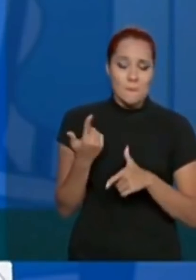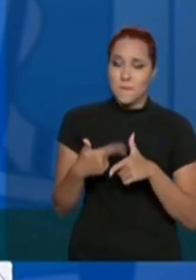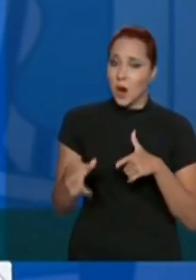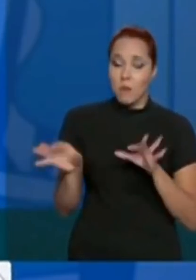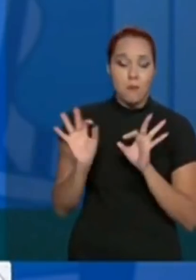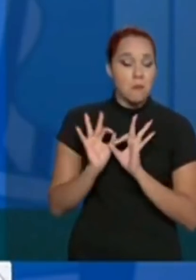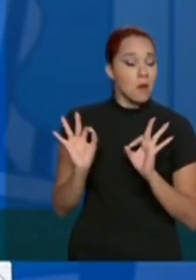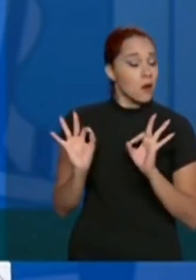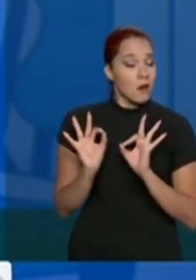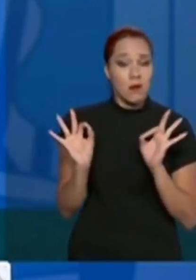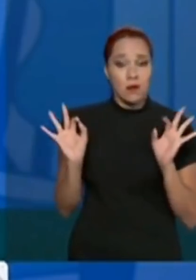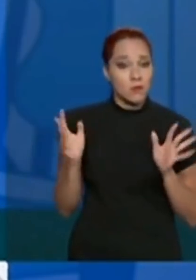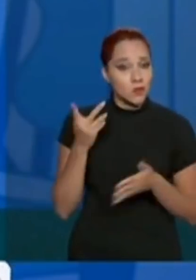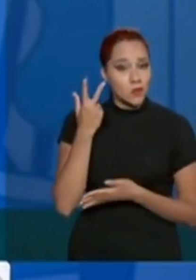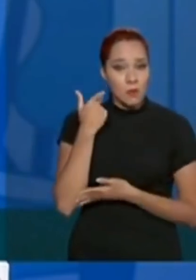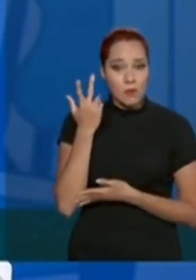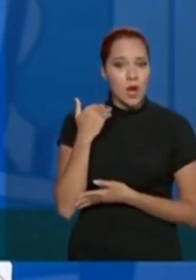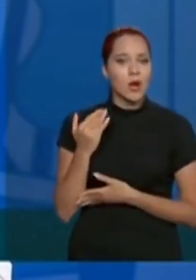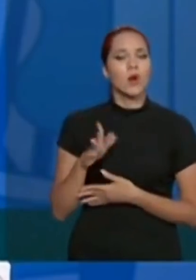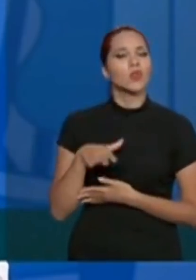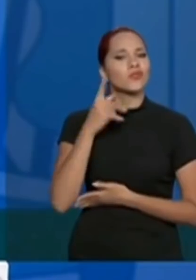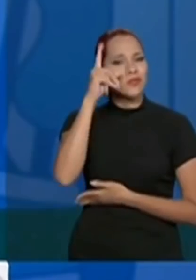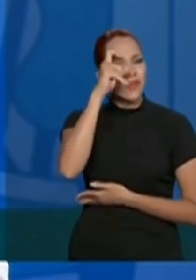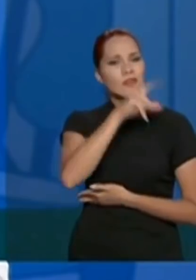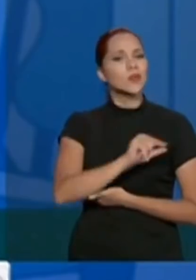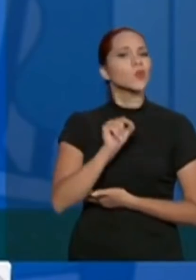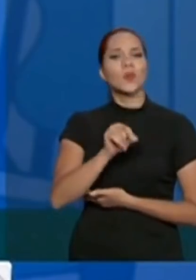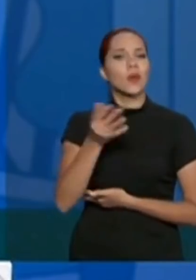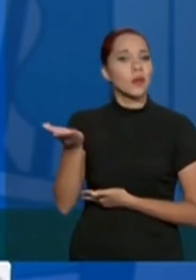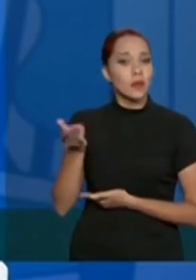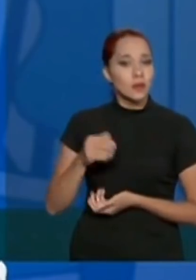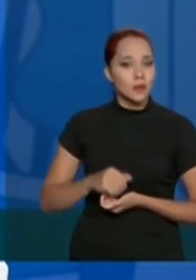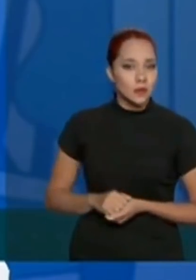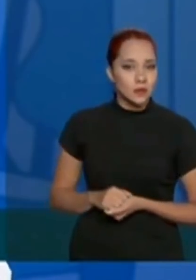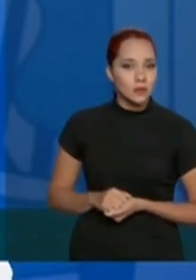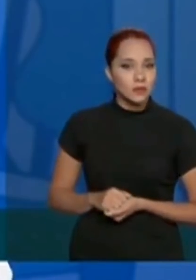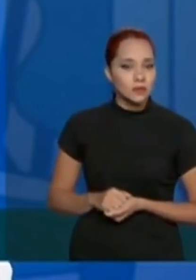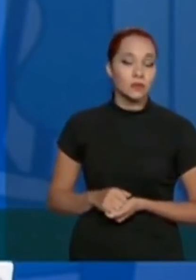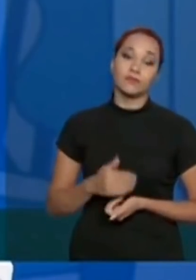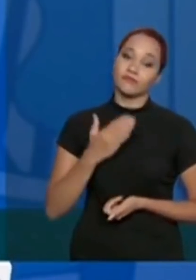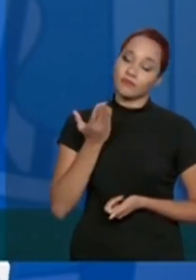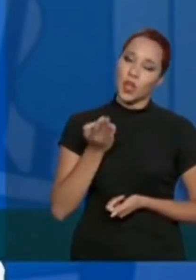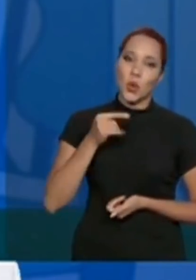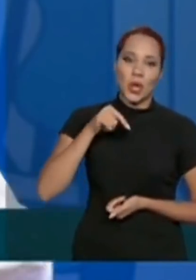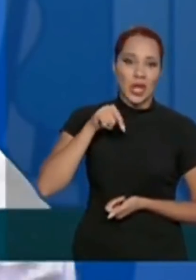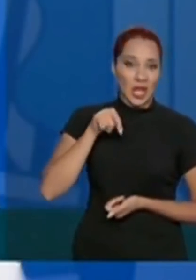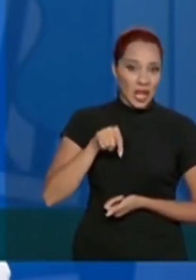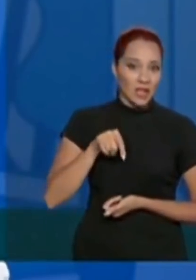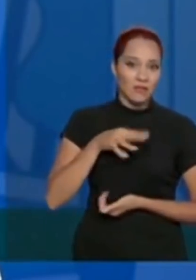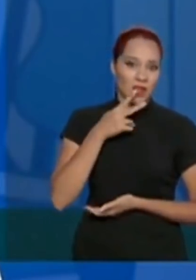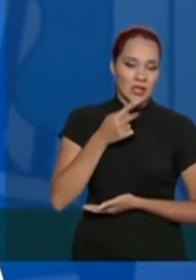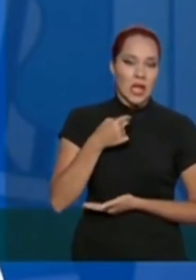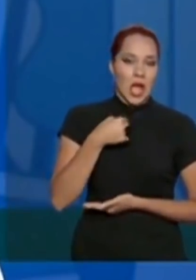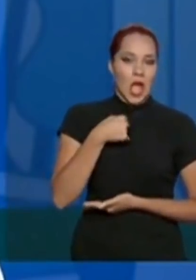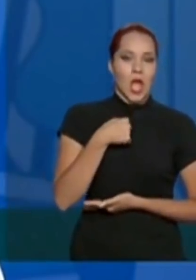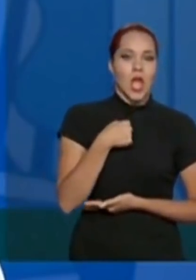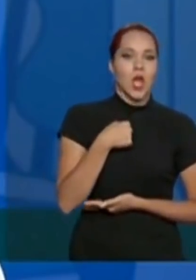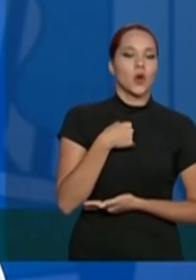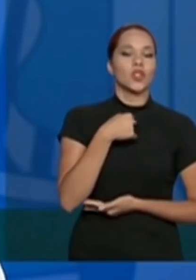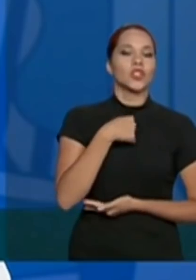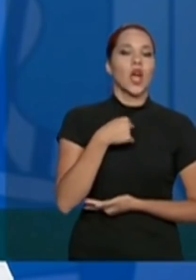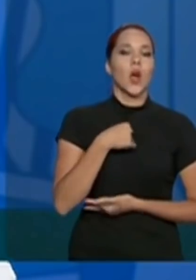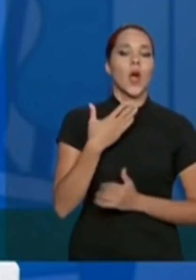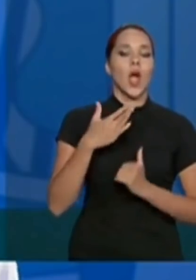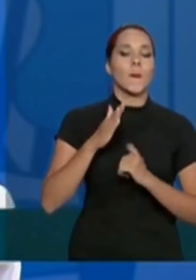nenhum, gente, qual é o problema, qual é a dificuldade disso? Então, essa prerrogativa, eu não estou ministro